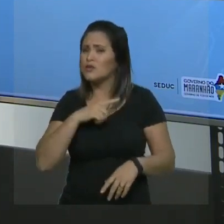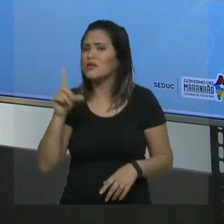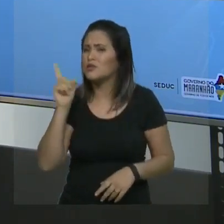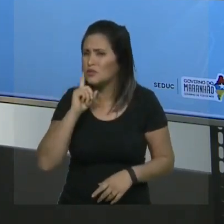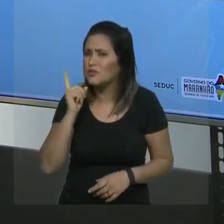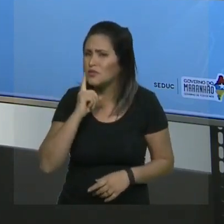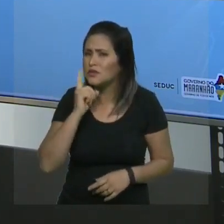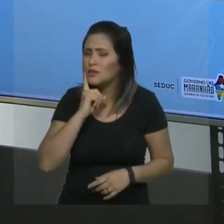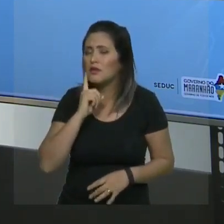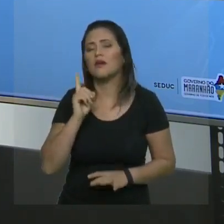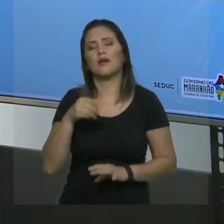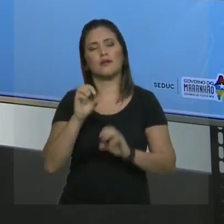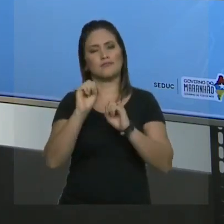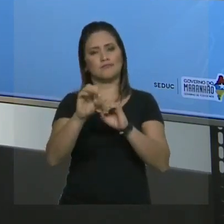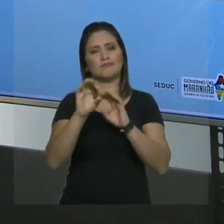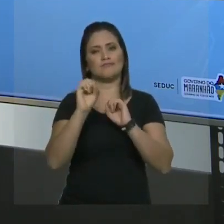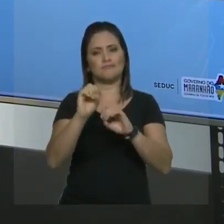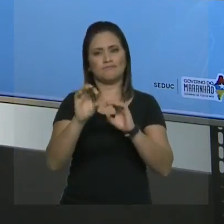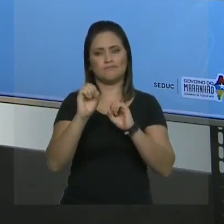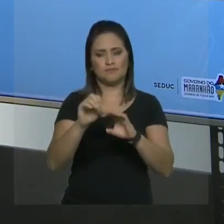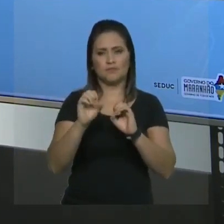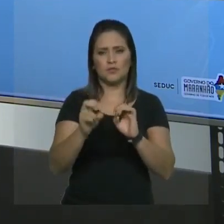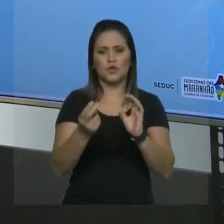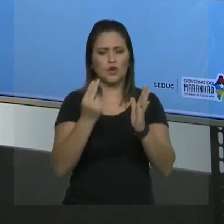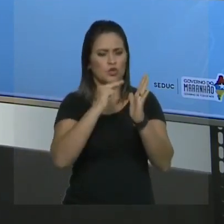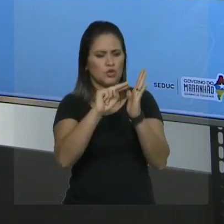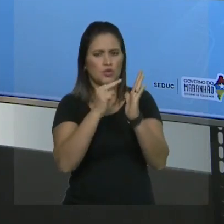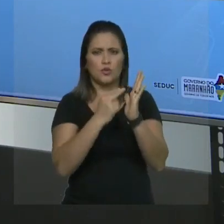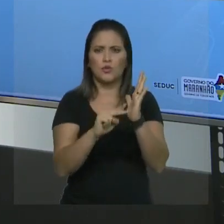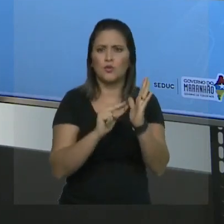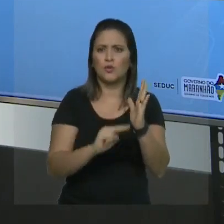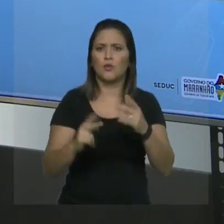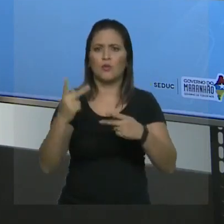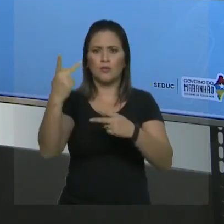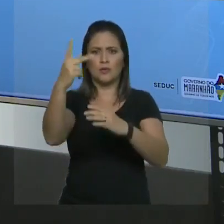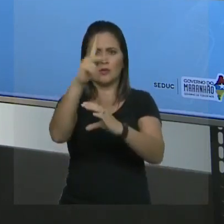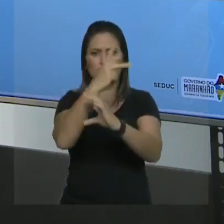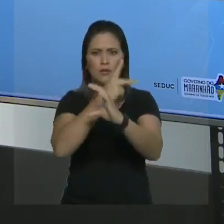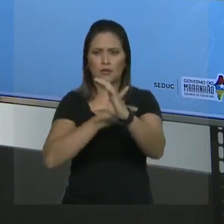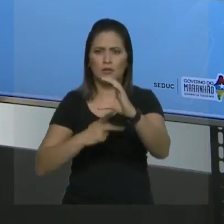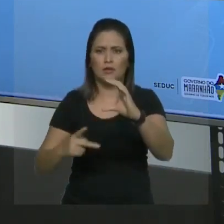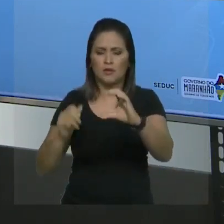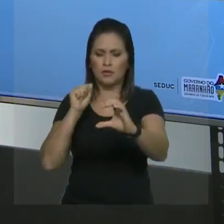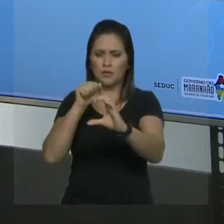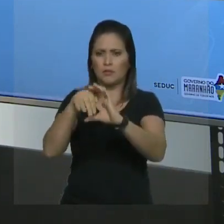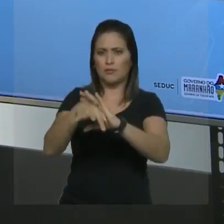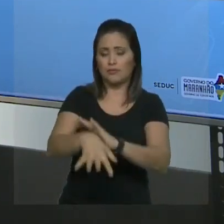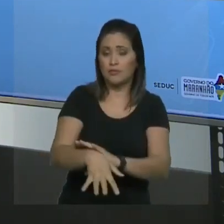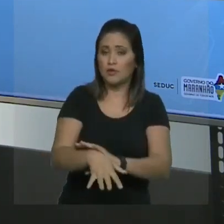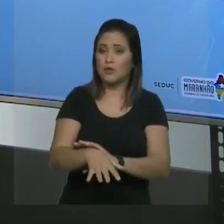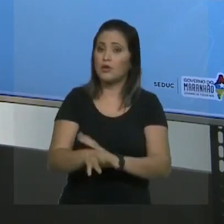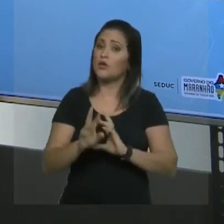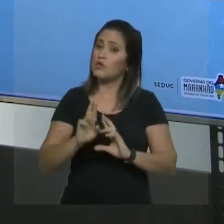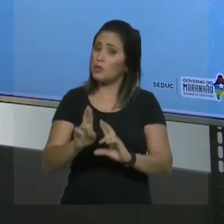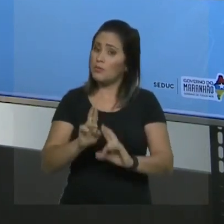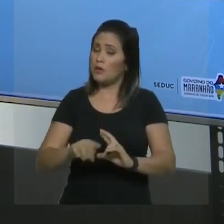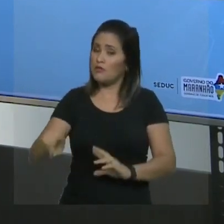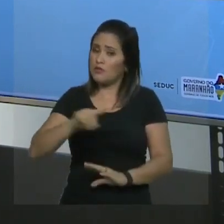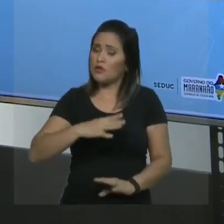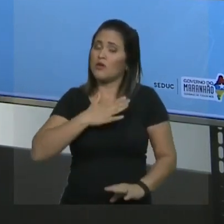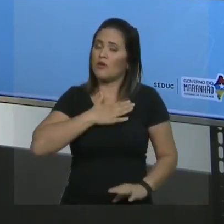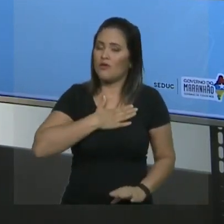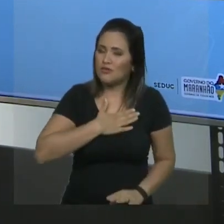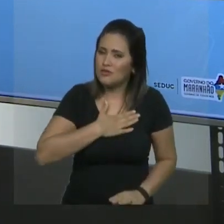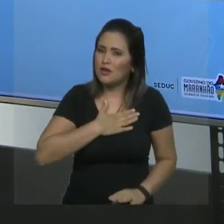de cadeia agora ramificada. Tudo bem? Espero que tenham gostado, entendido, e nas próximas aulas trabalharemos